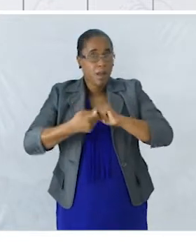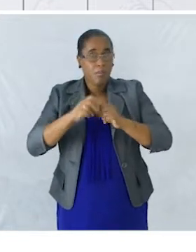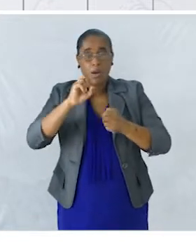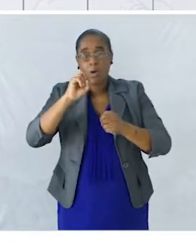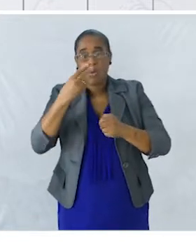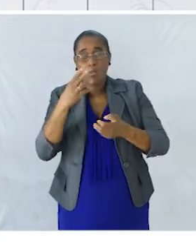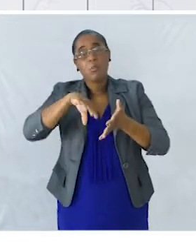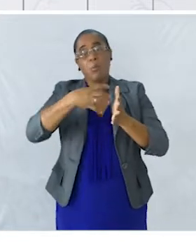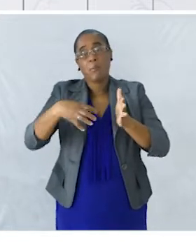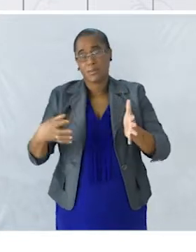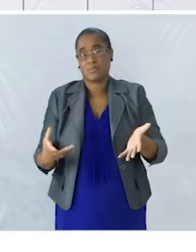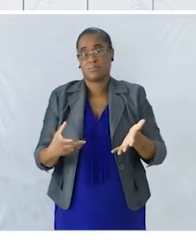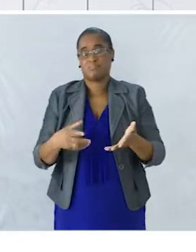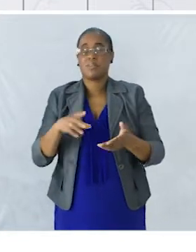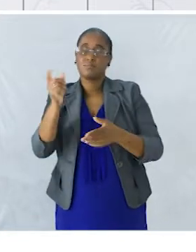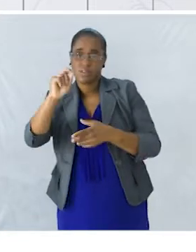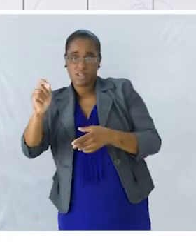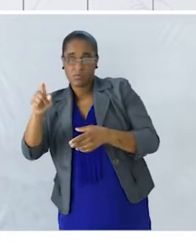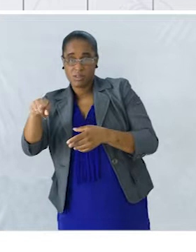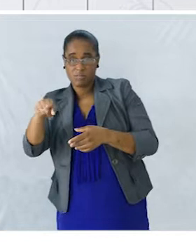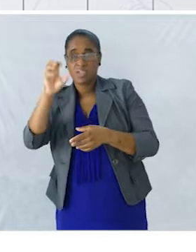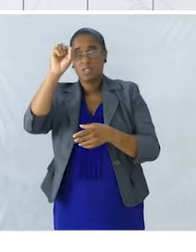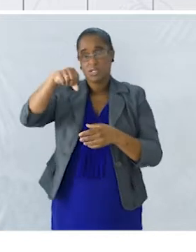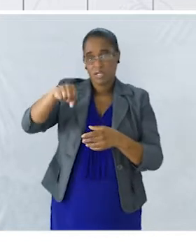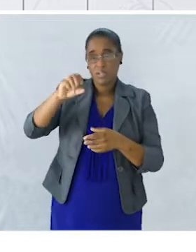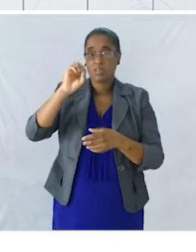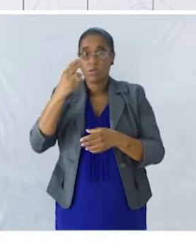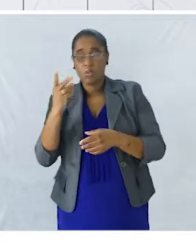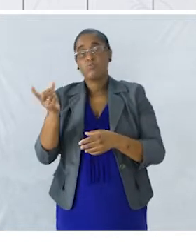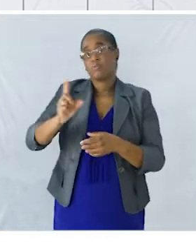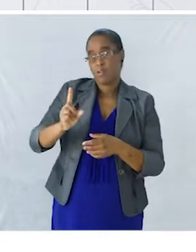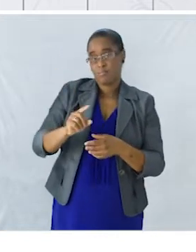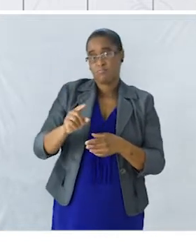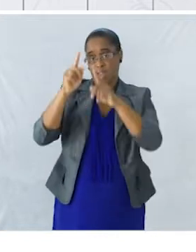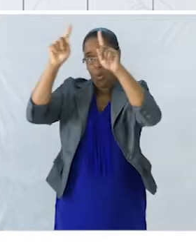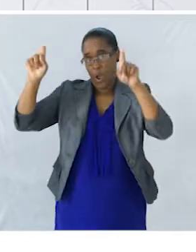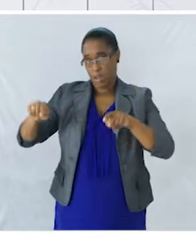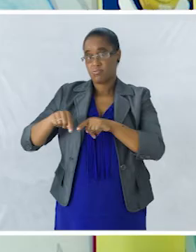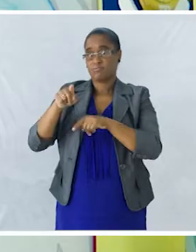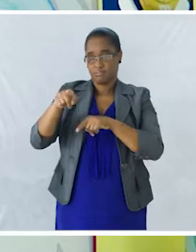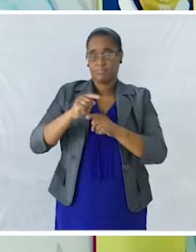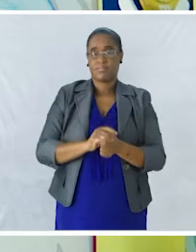Marcar sim ou não Relatei as situações Que as personagens enfrentaram